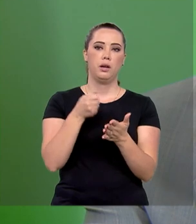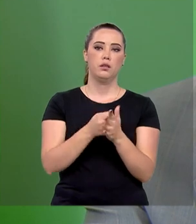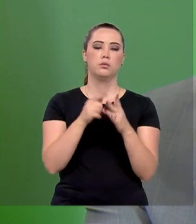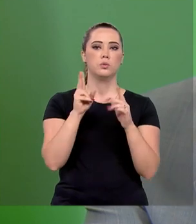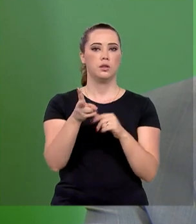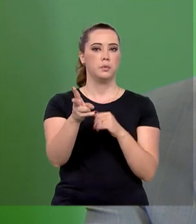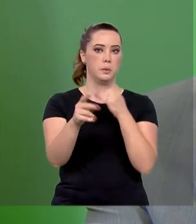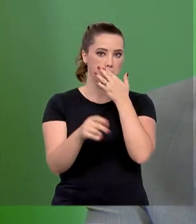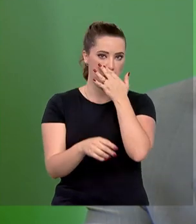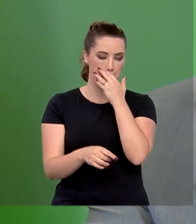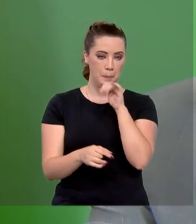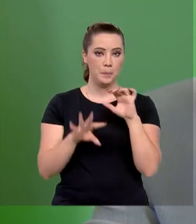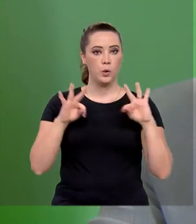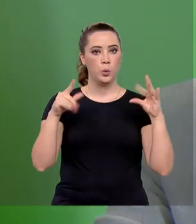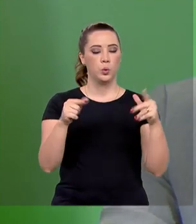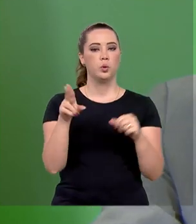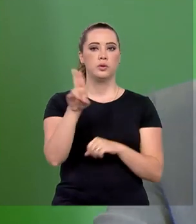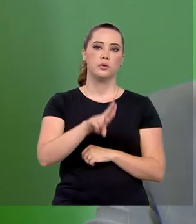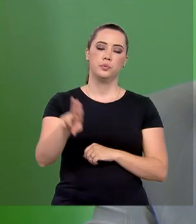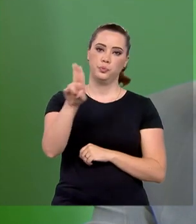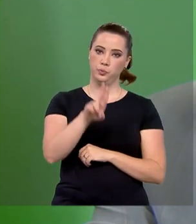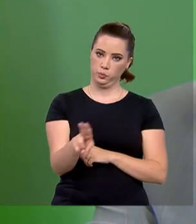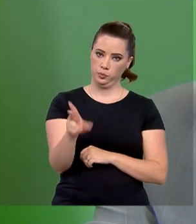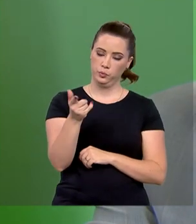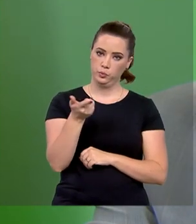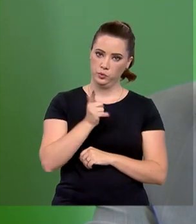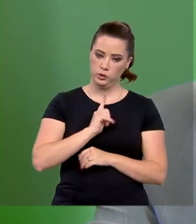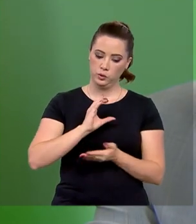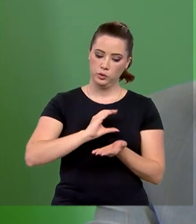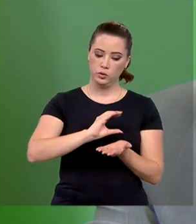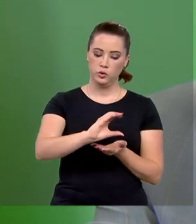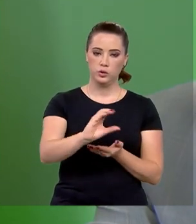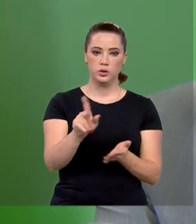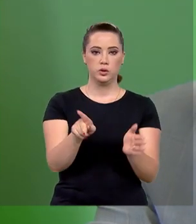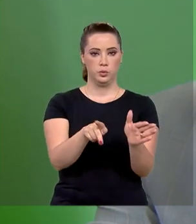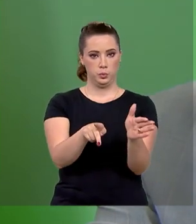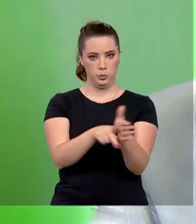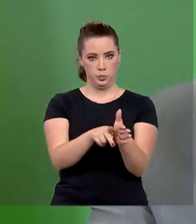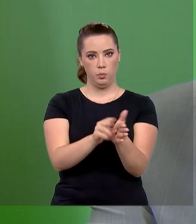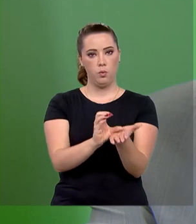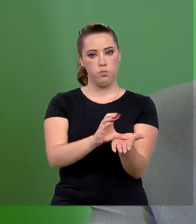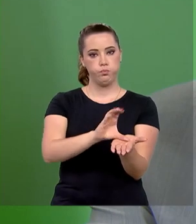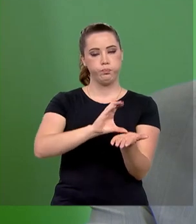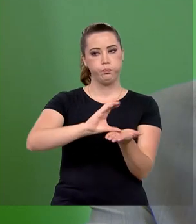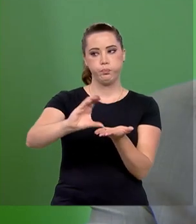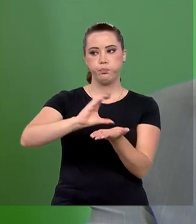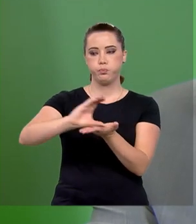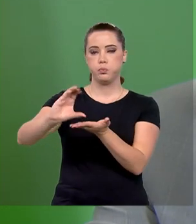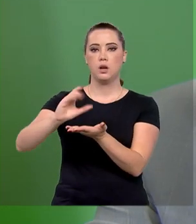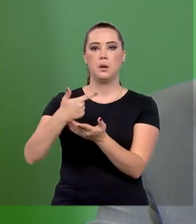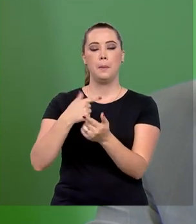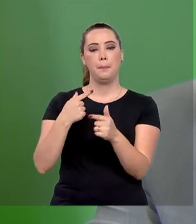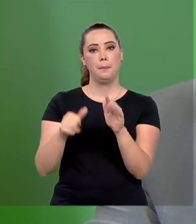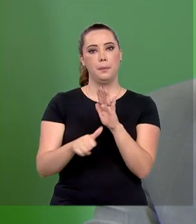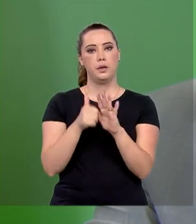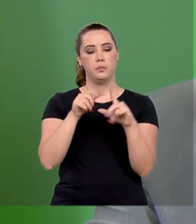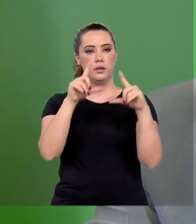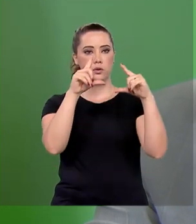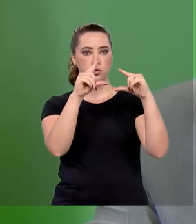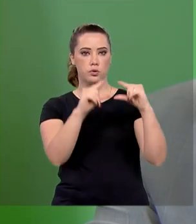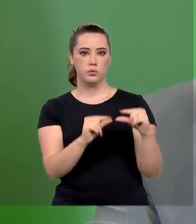Então, todas as universidades receberão recursos adicionais. Então, gente está, primeiro, reduzindo as